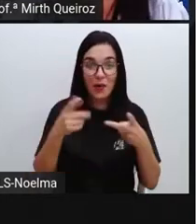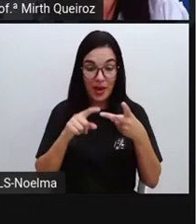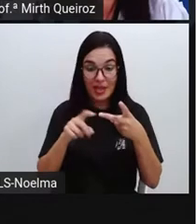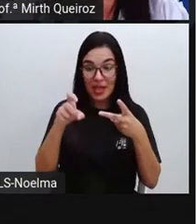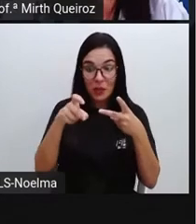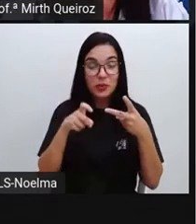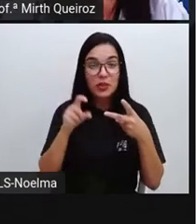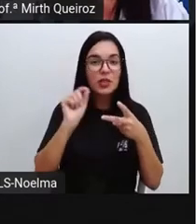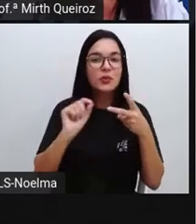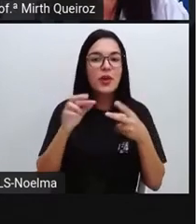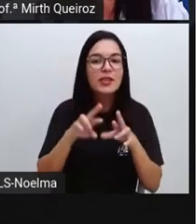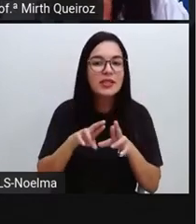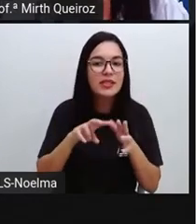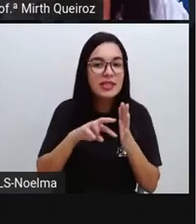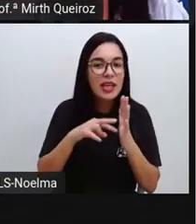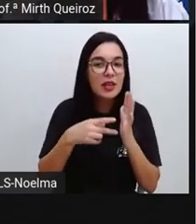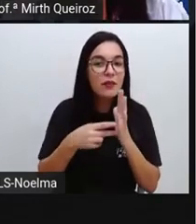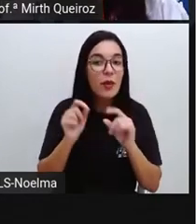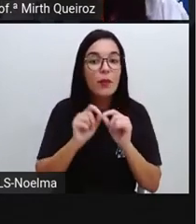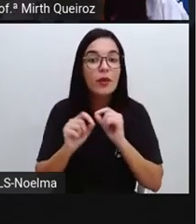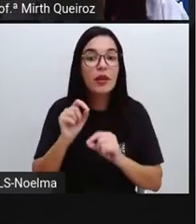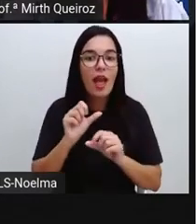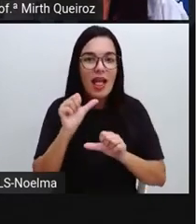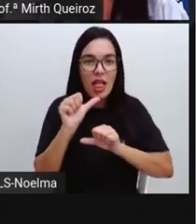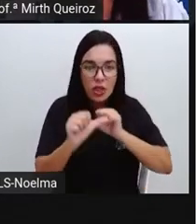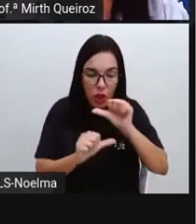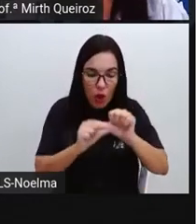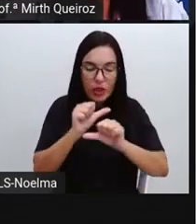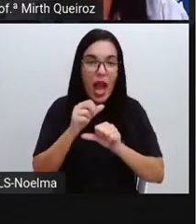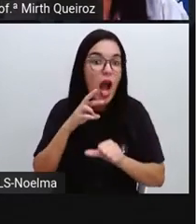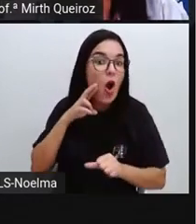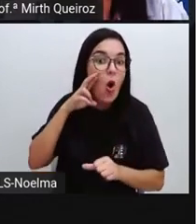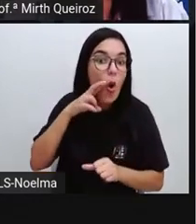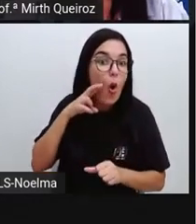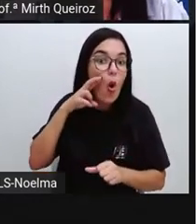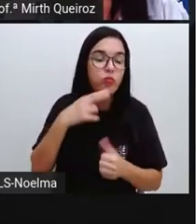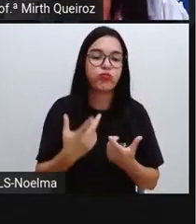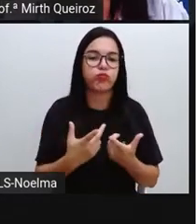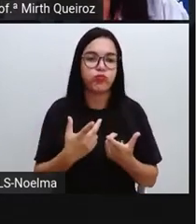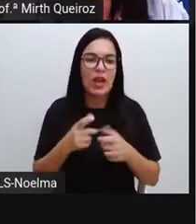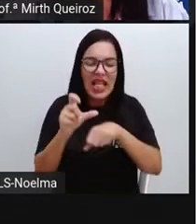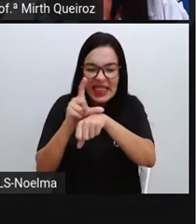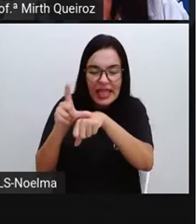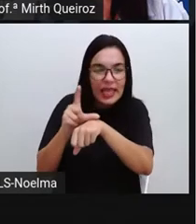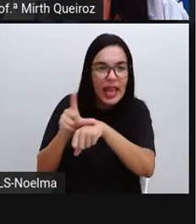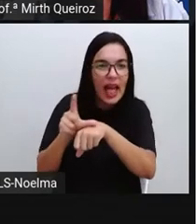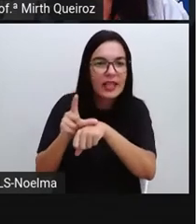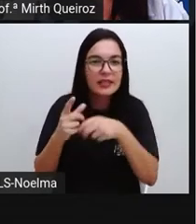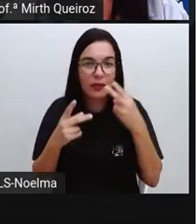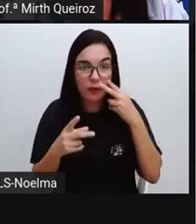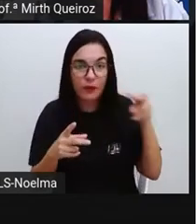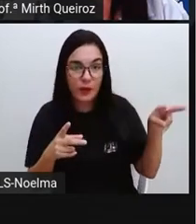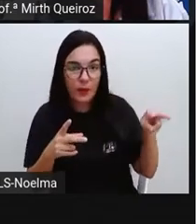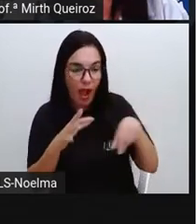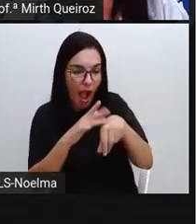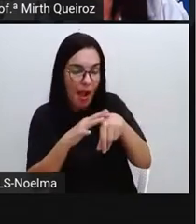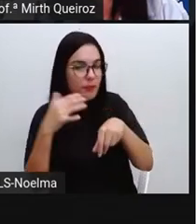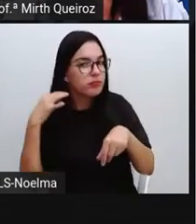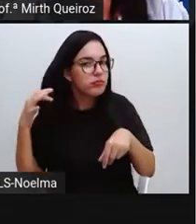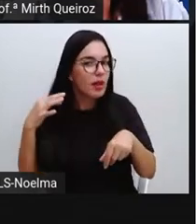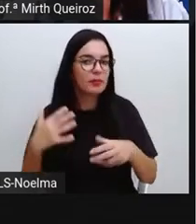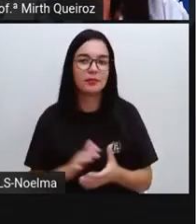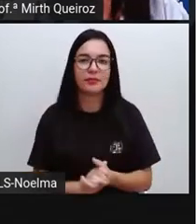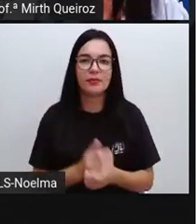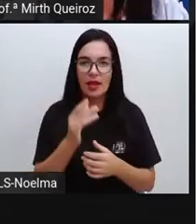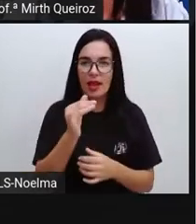significa tornar algo roxo, como aconteceu aí com o cabelo da garota. Então, por exemplo,